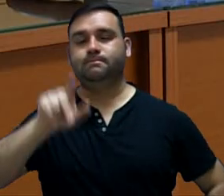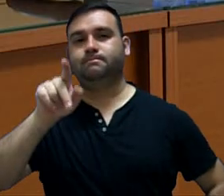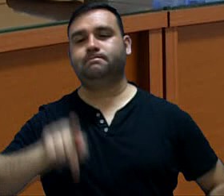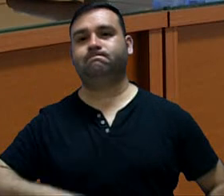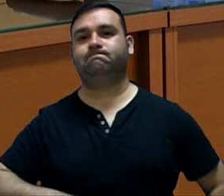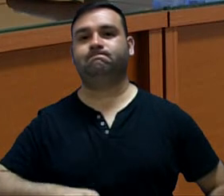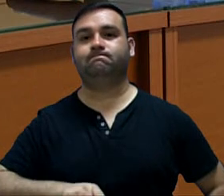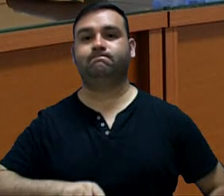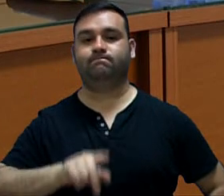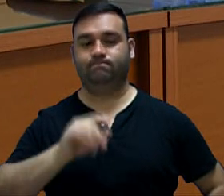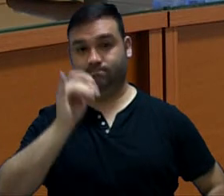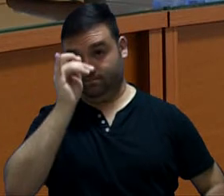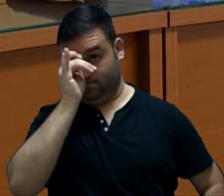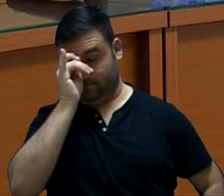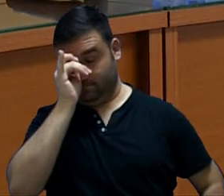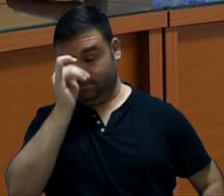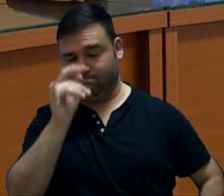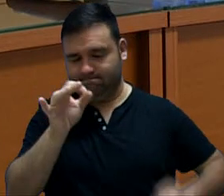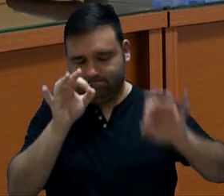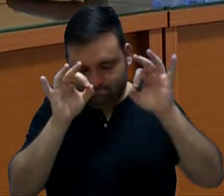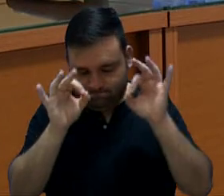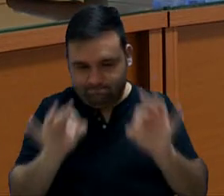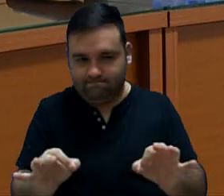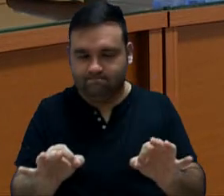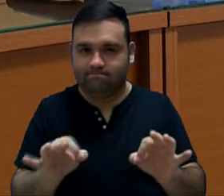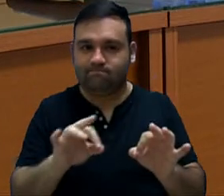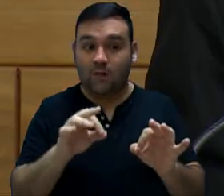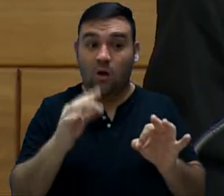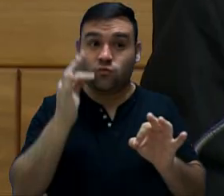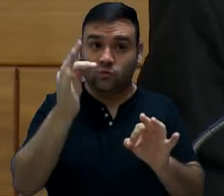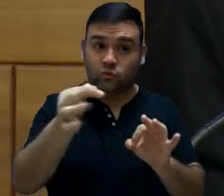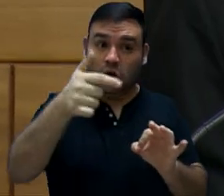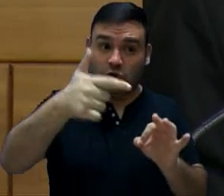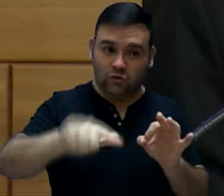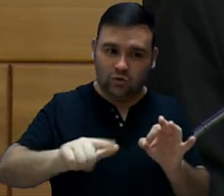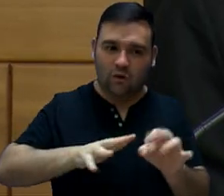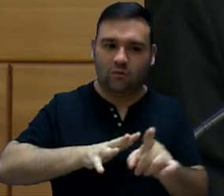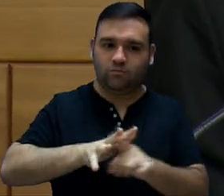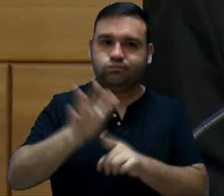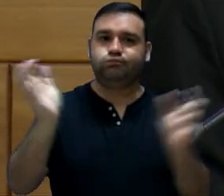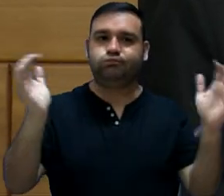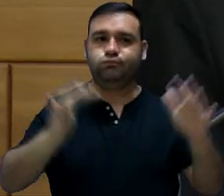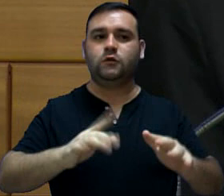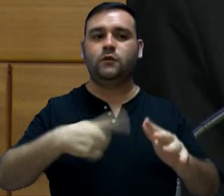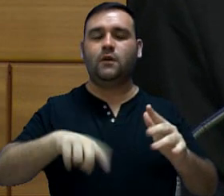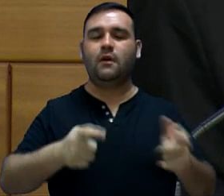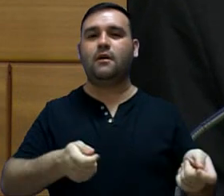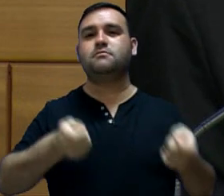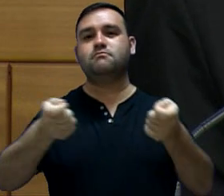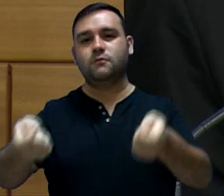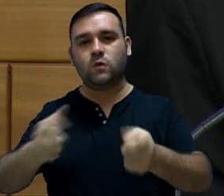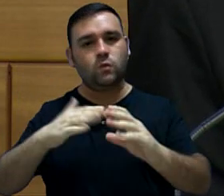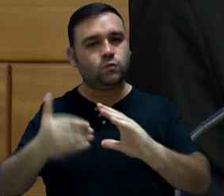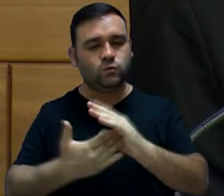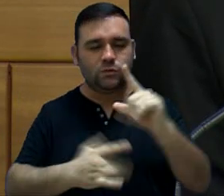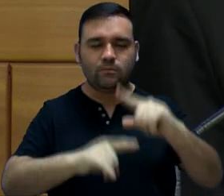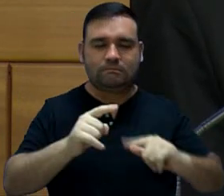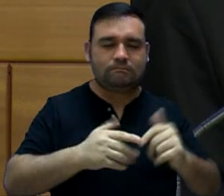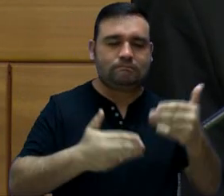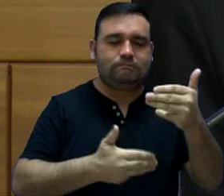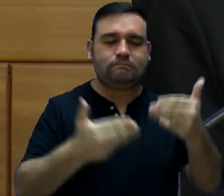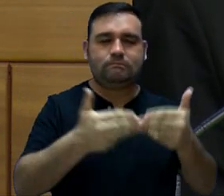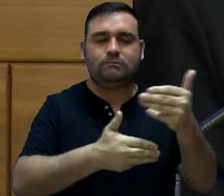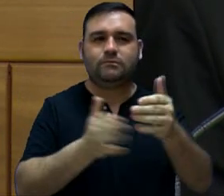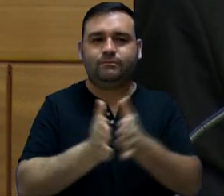Presidente Ítalo, com certeza nas próximas audiências nós traremos todo o material com um